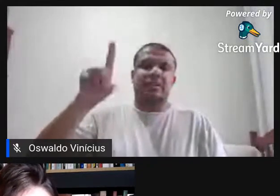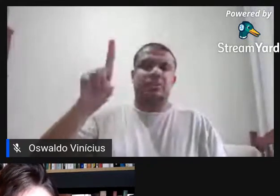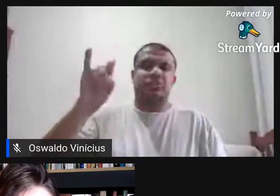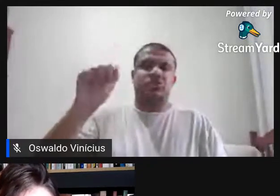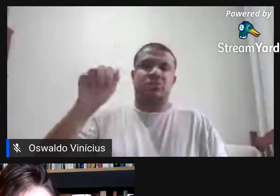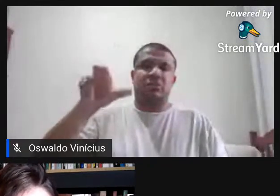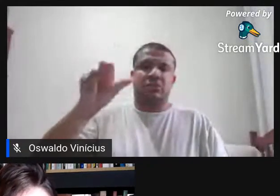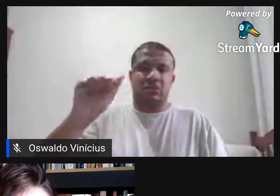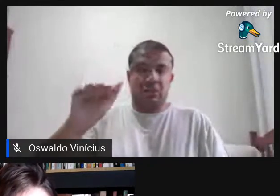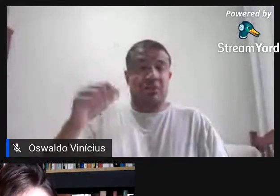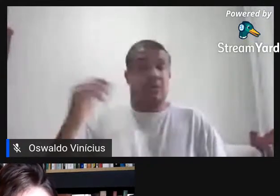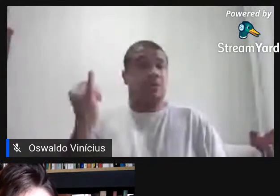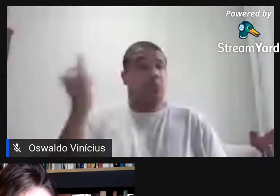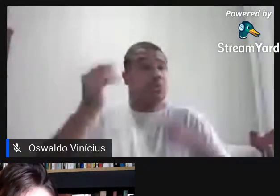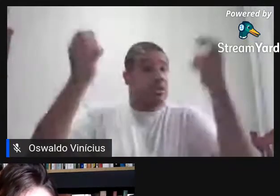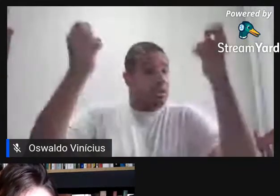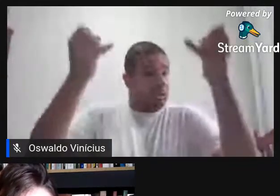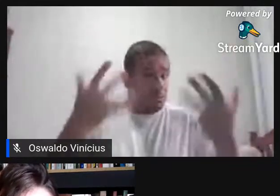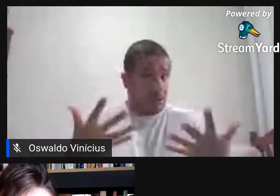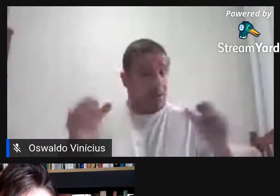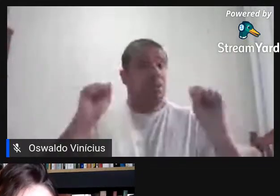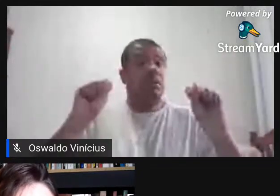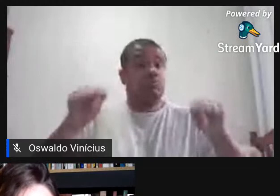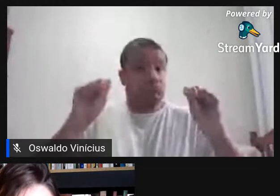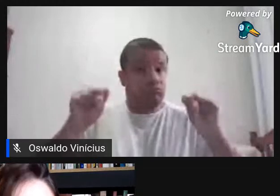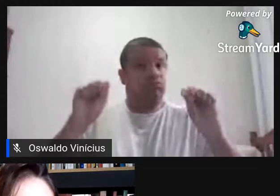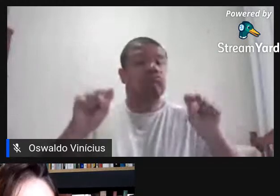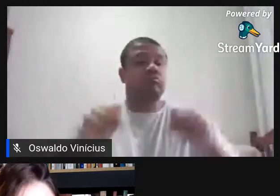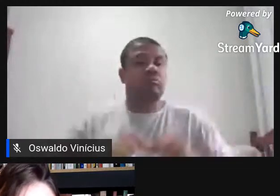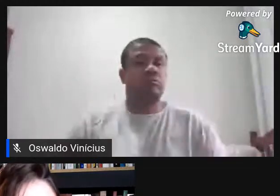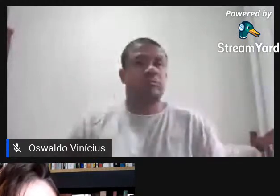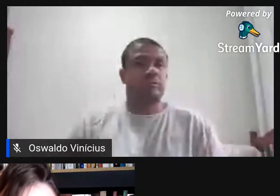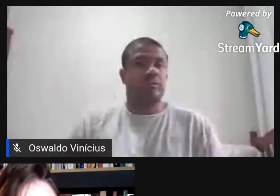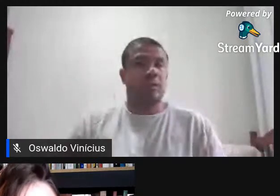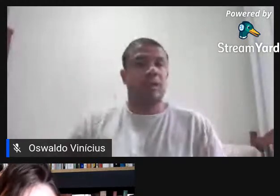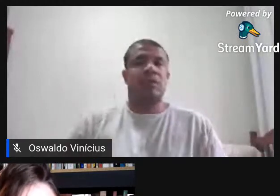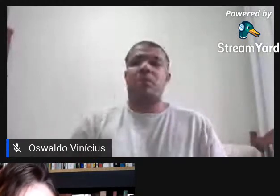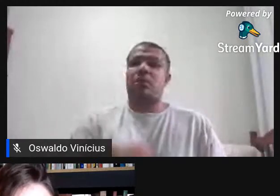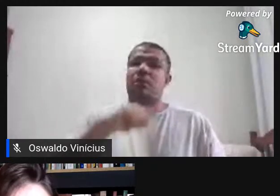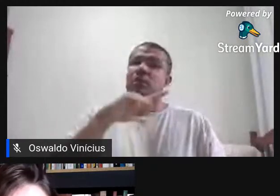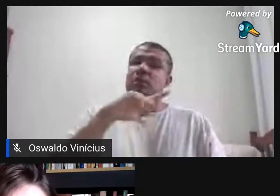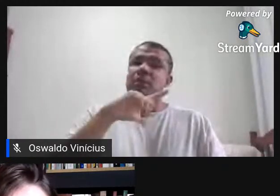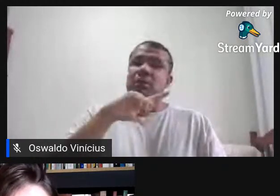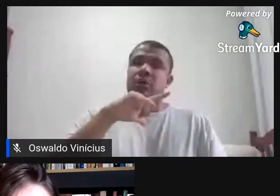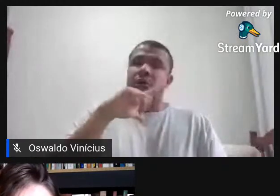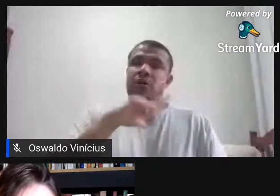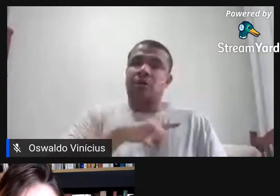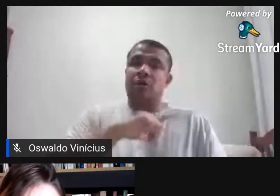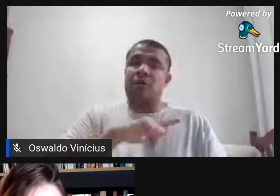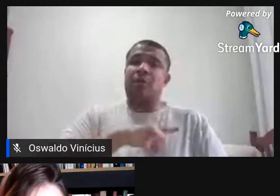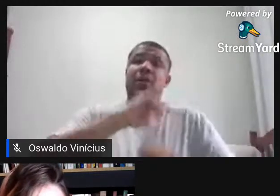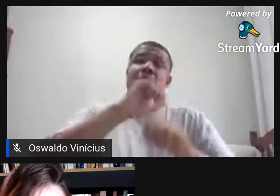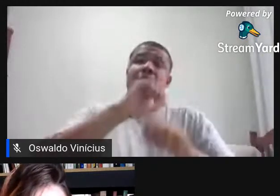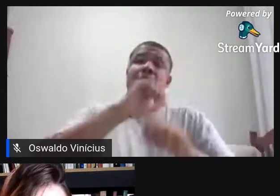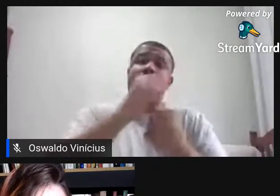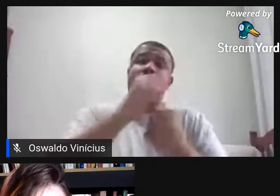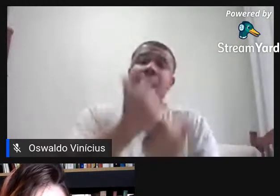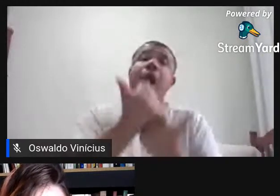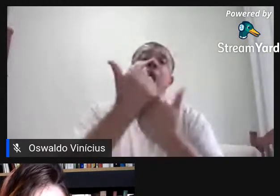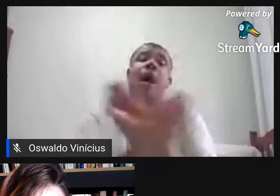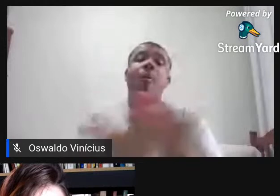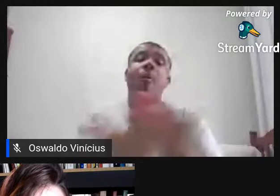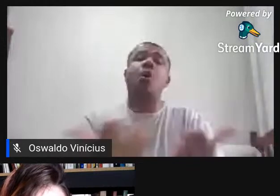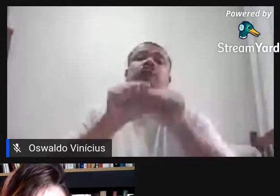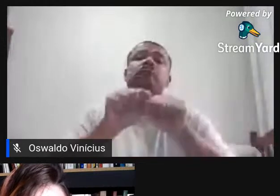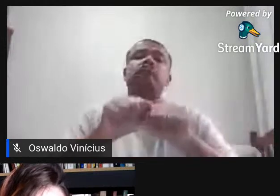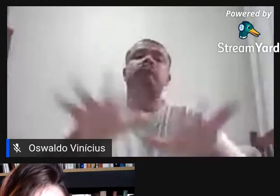importante a gente falar do Klaus Kluber, que ele é uma das pessoas que ele trouxe aí, que ajudou a promover aí os estudos da